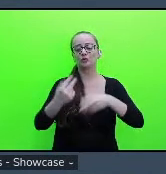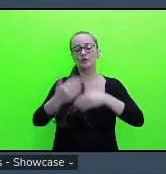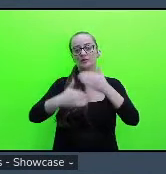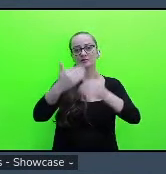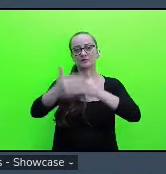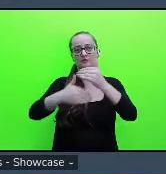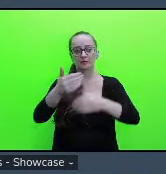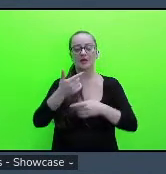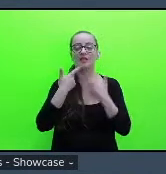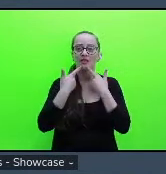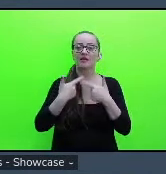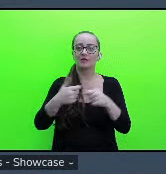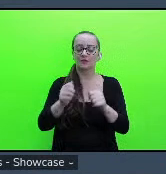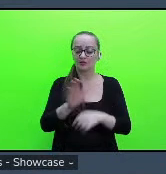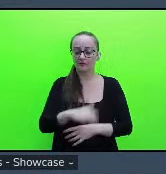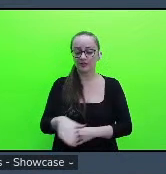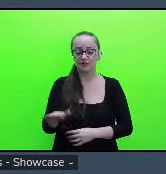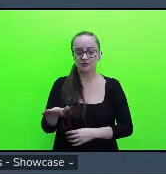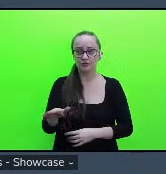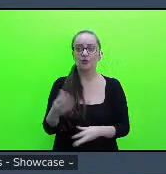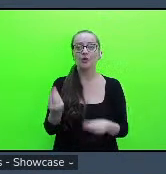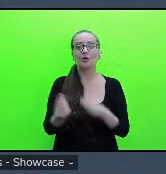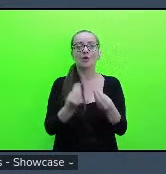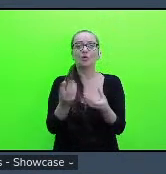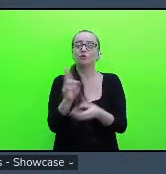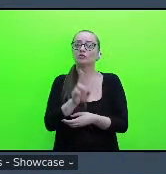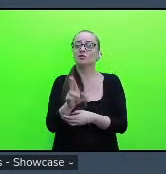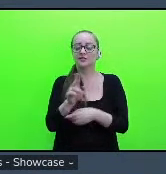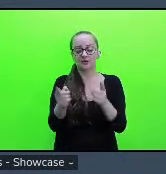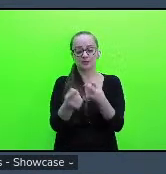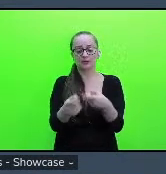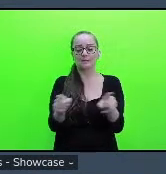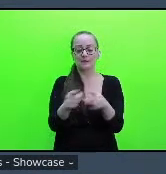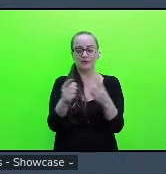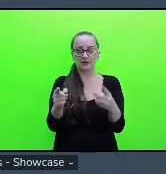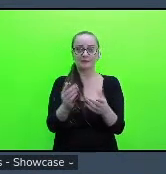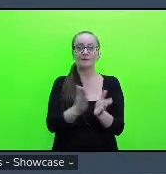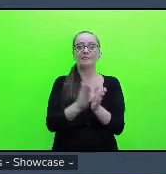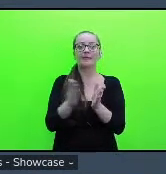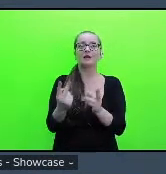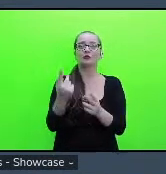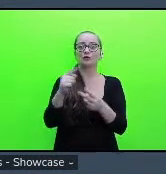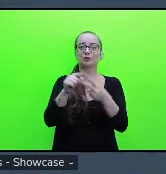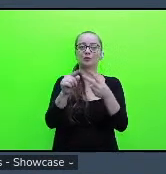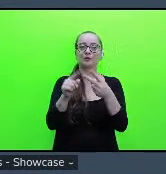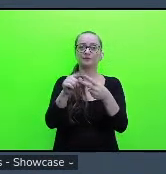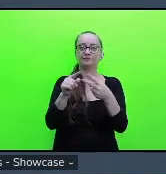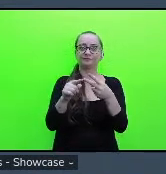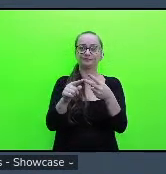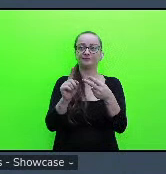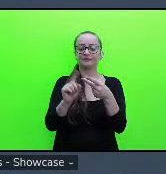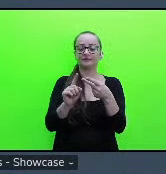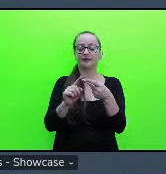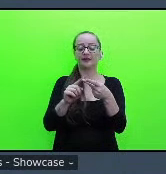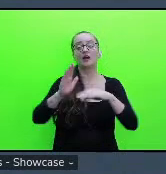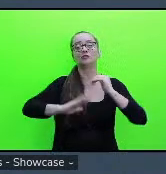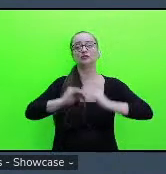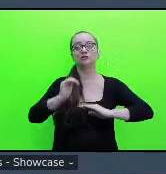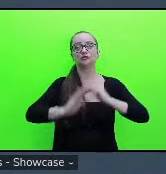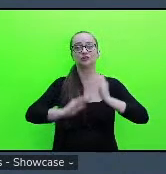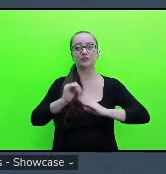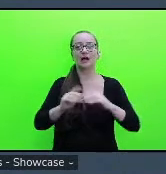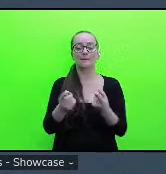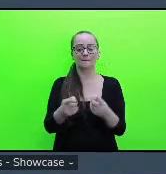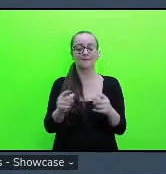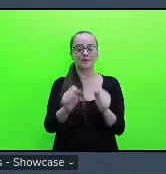da linguagem infantil por meio da música e nós partimos de duas questões como essas atividades com música podem